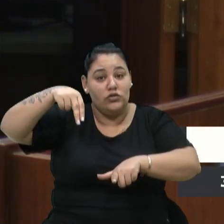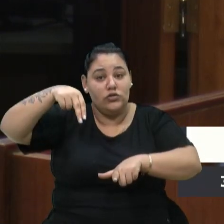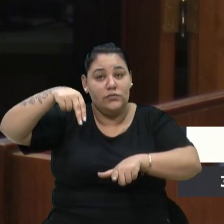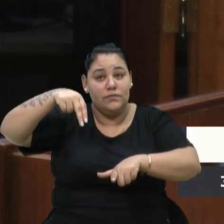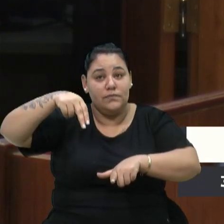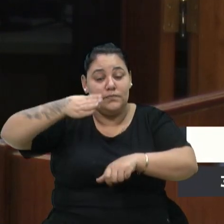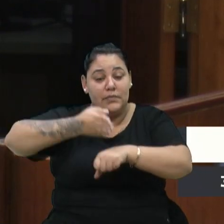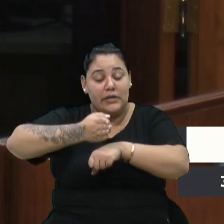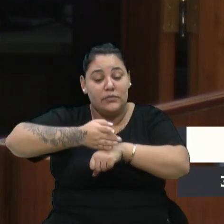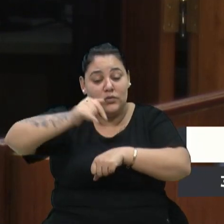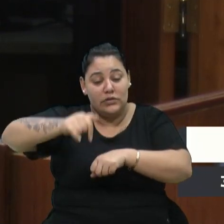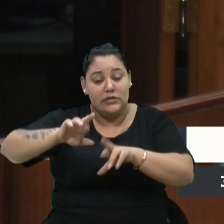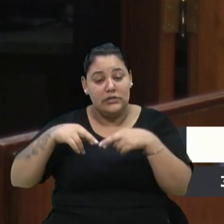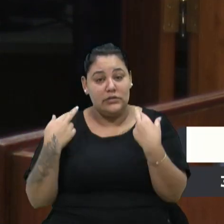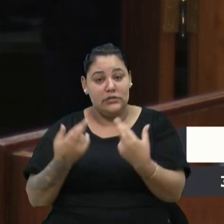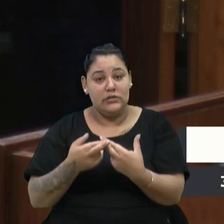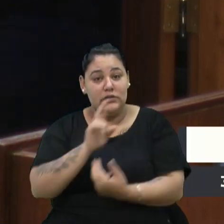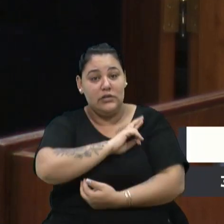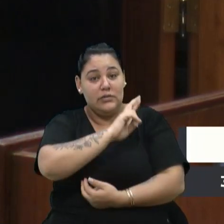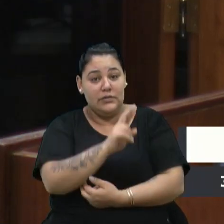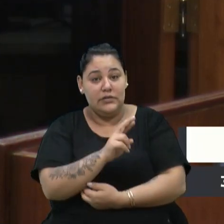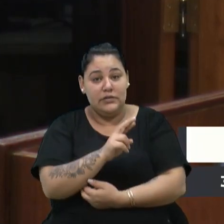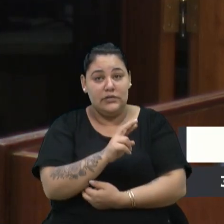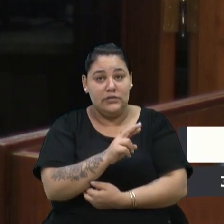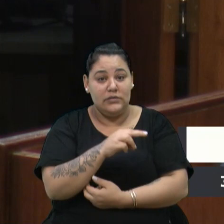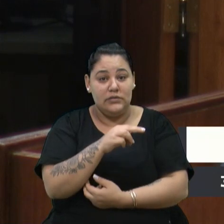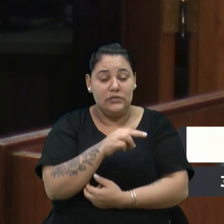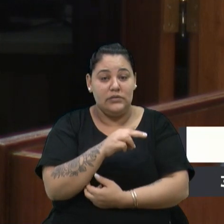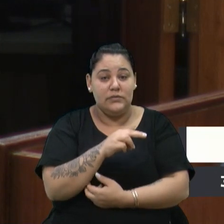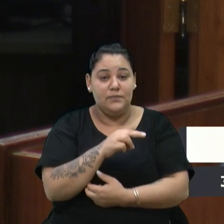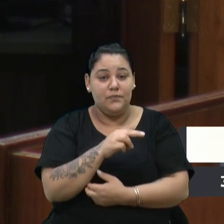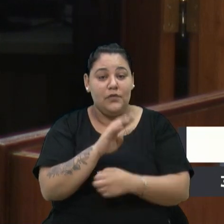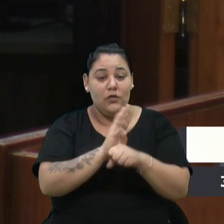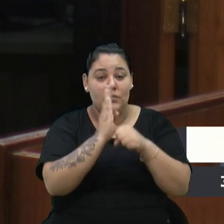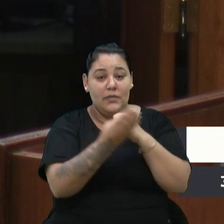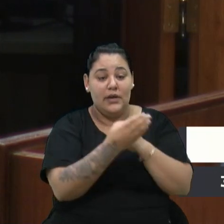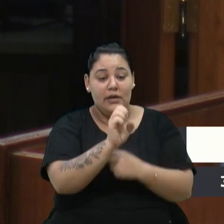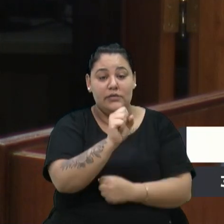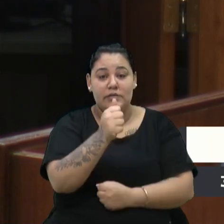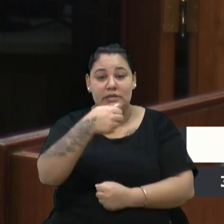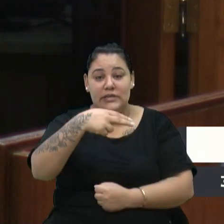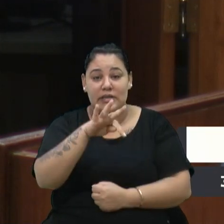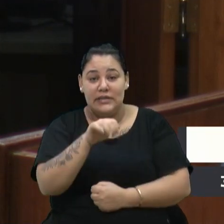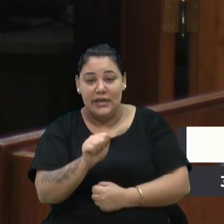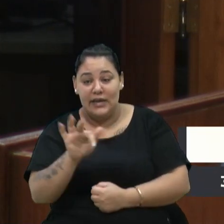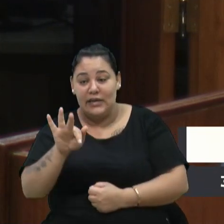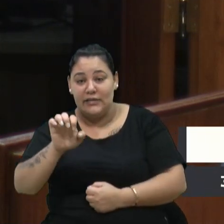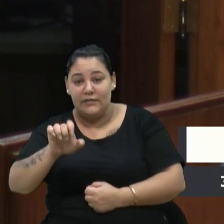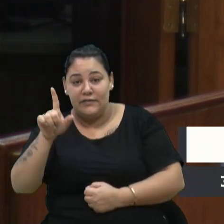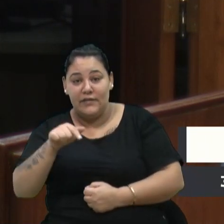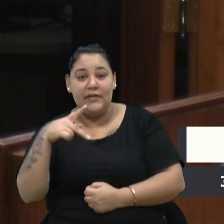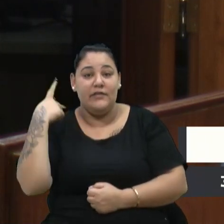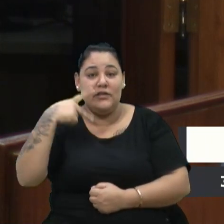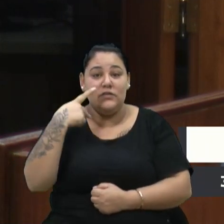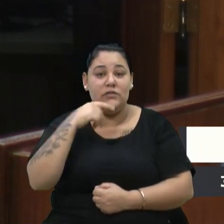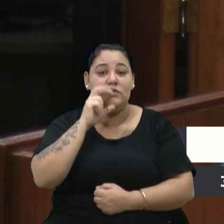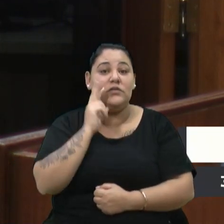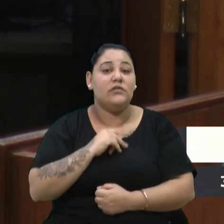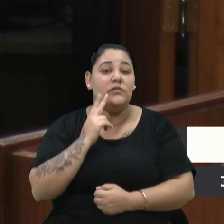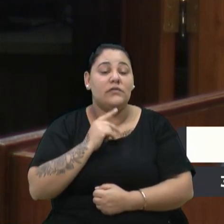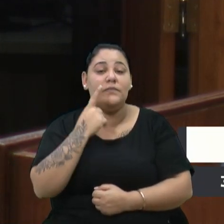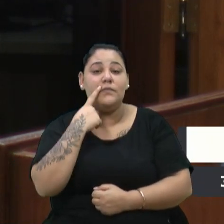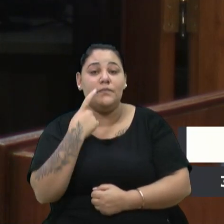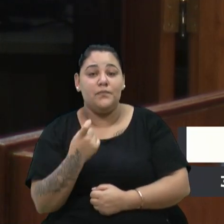representantes do Murial de Santa Fé, vereador Renato Oliveira, vereador José Frigieri, presidente D